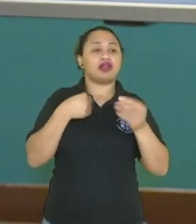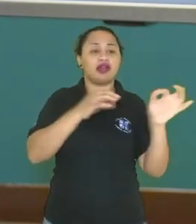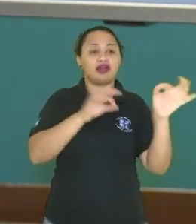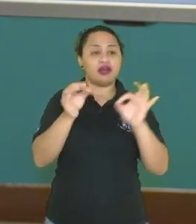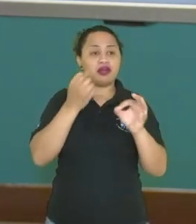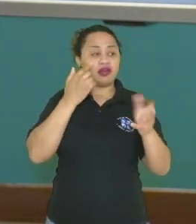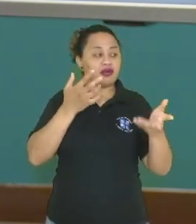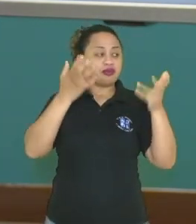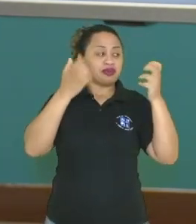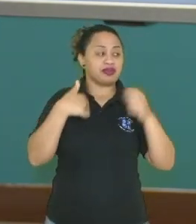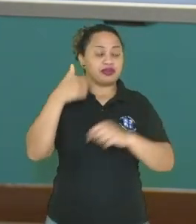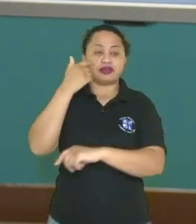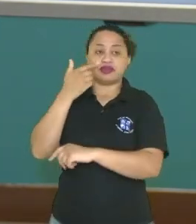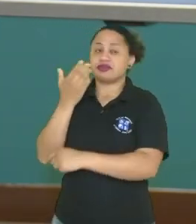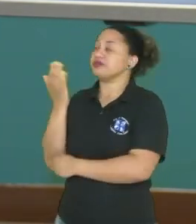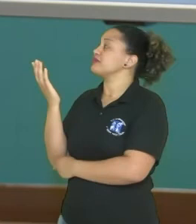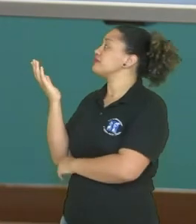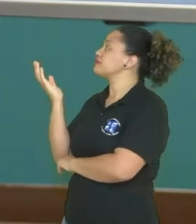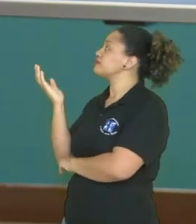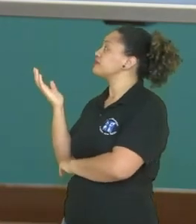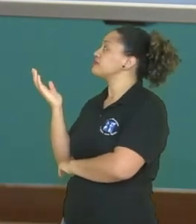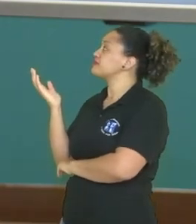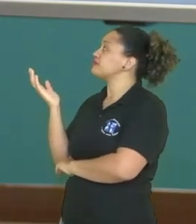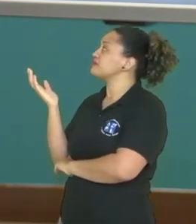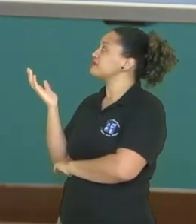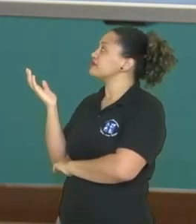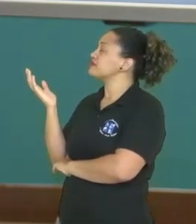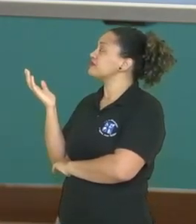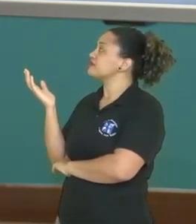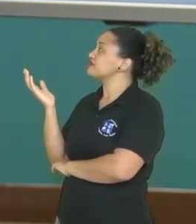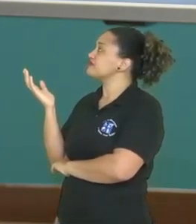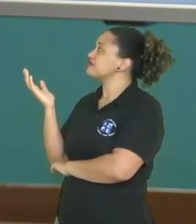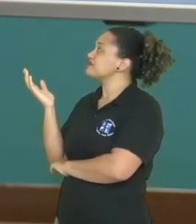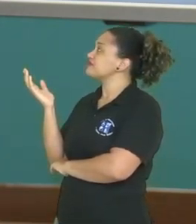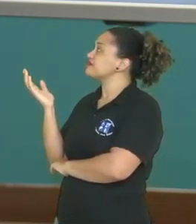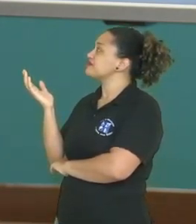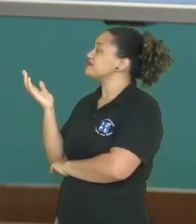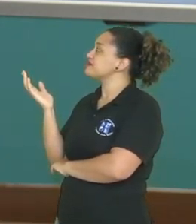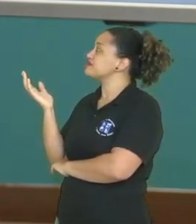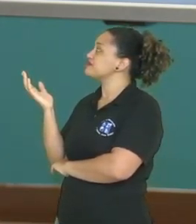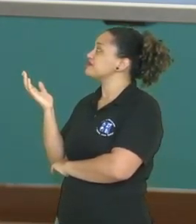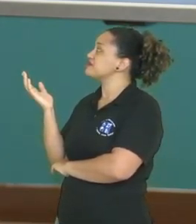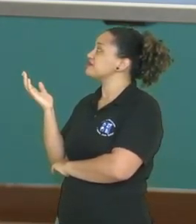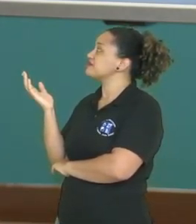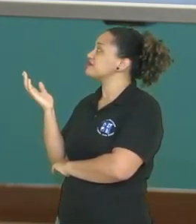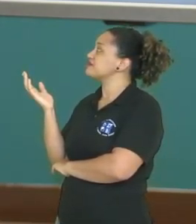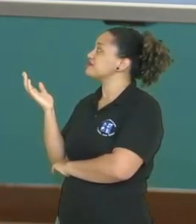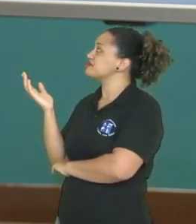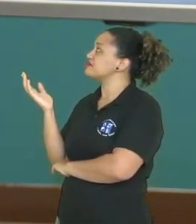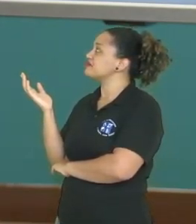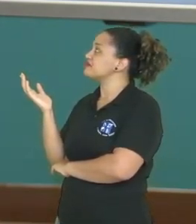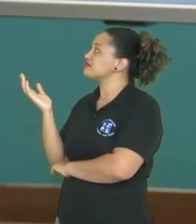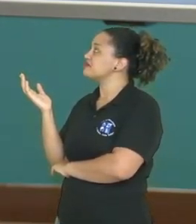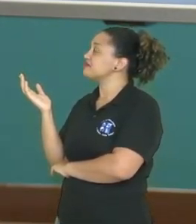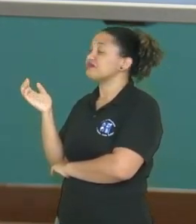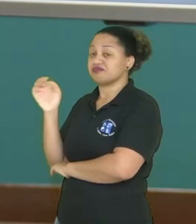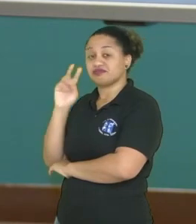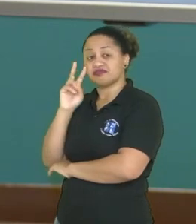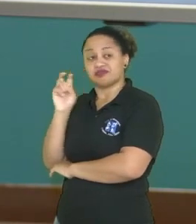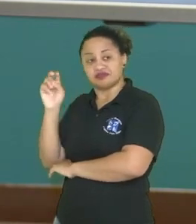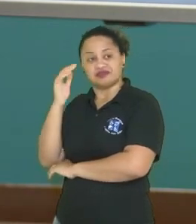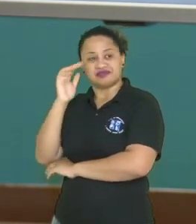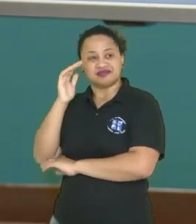vento. Uma simulação, claro, né? Essa animação aqui, a gente, para entender um pouquinho mais, né? O vento